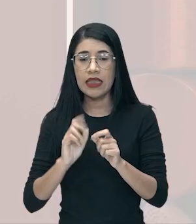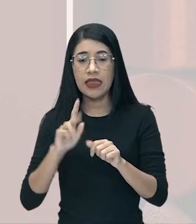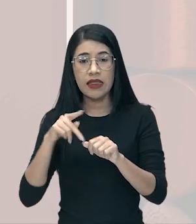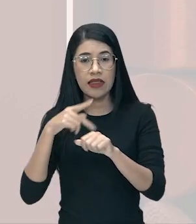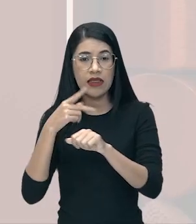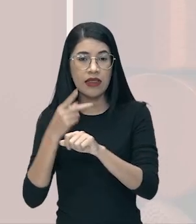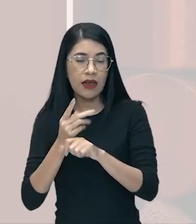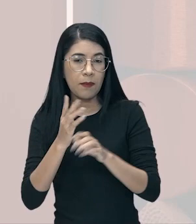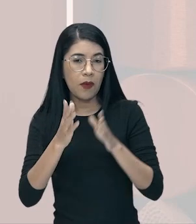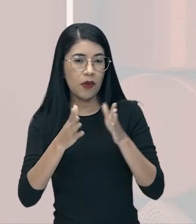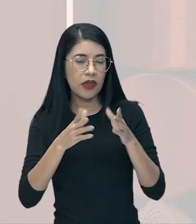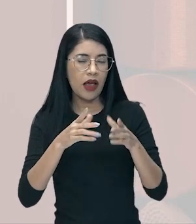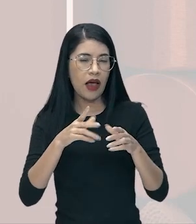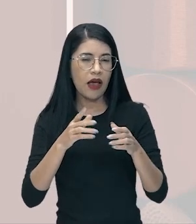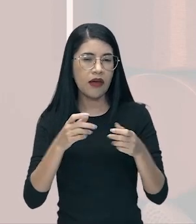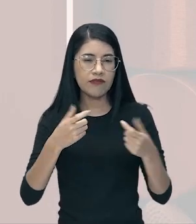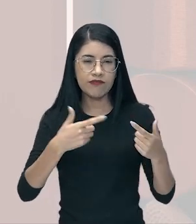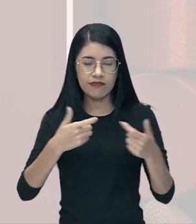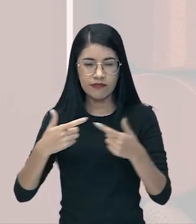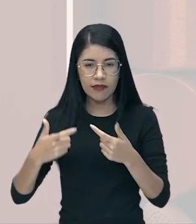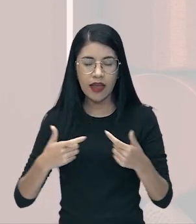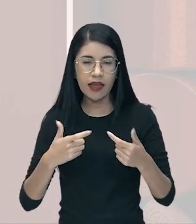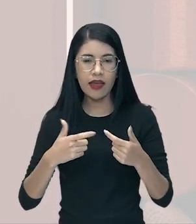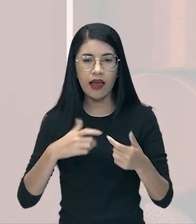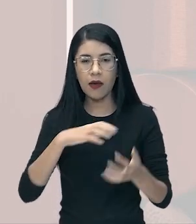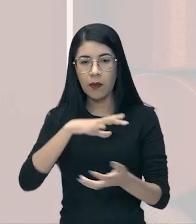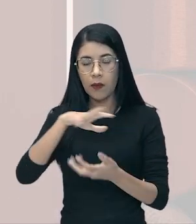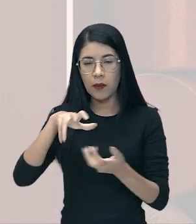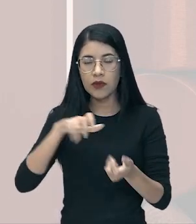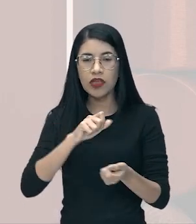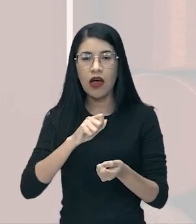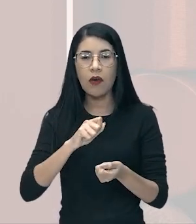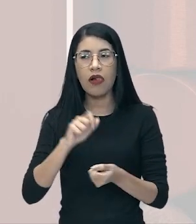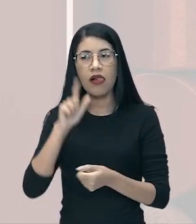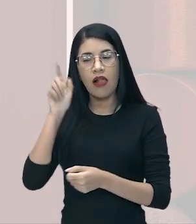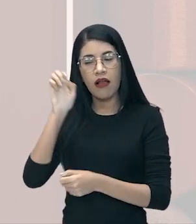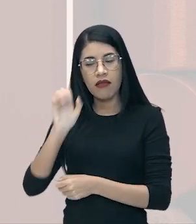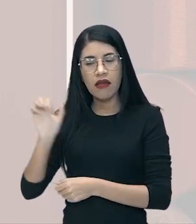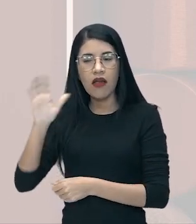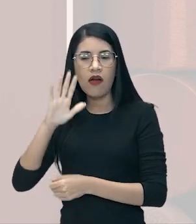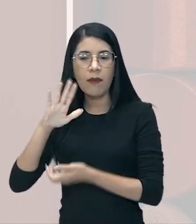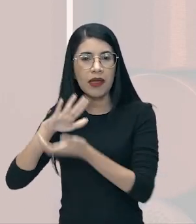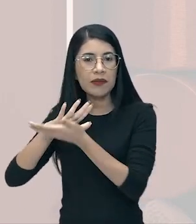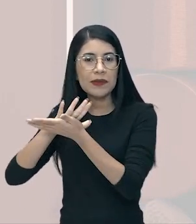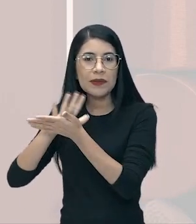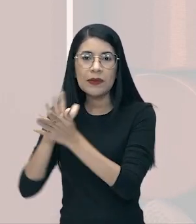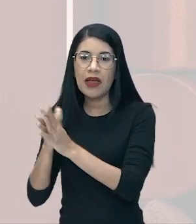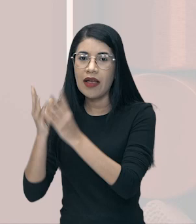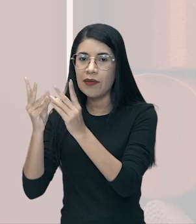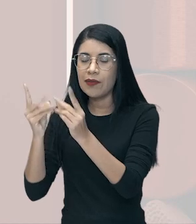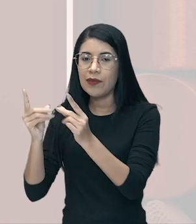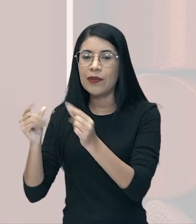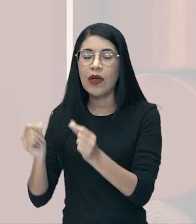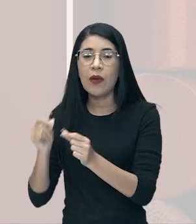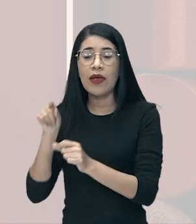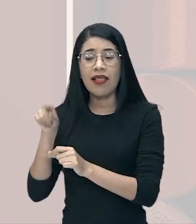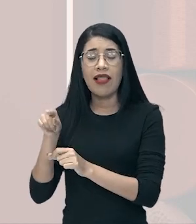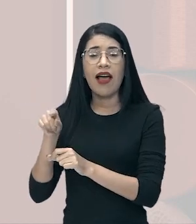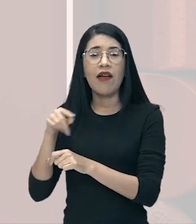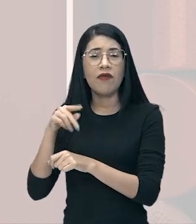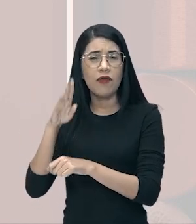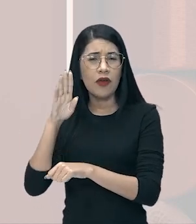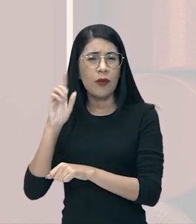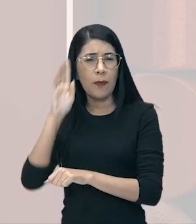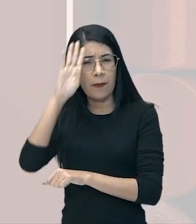Guerra Mundial, o Parque Industrial da Europa estava em frangalhos, né, gente? Até porque foi palco de uma guerra nunca